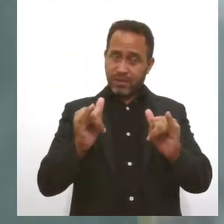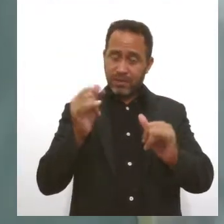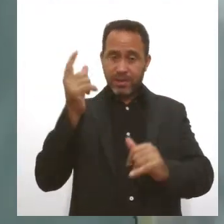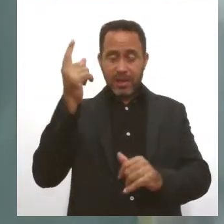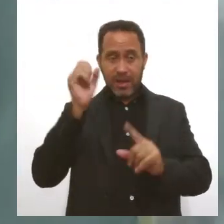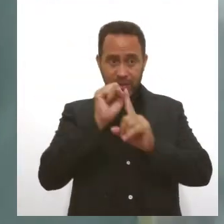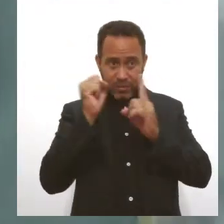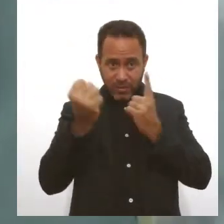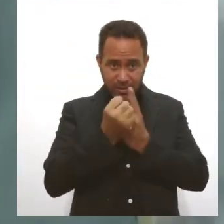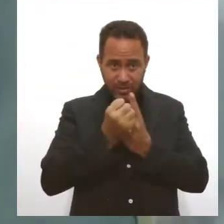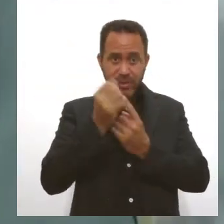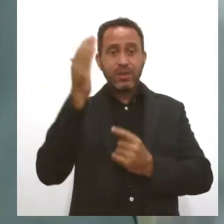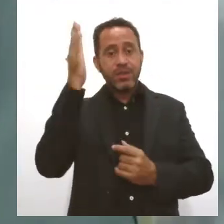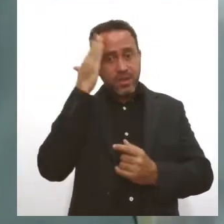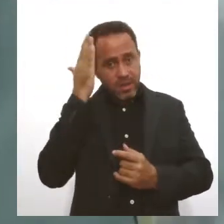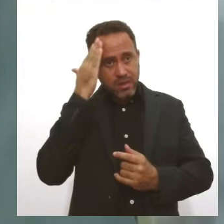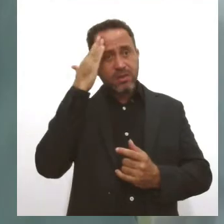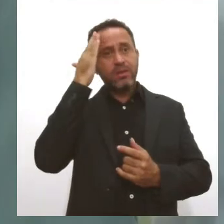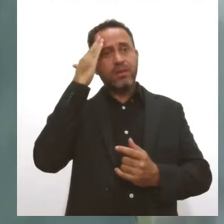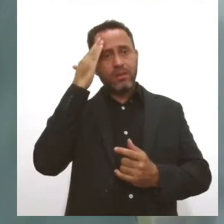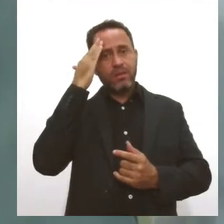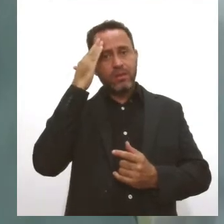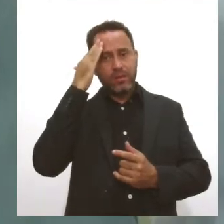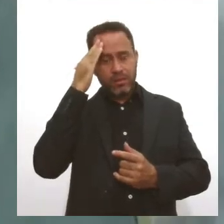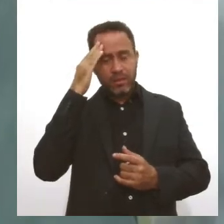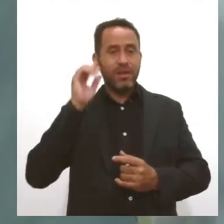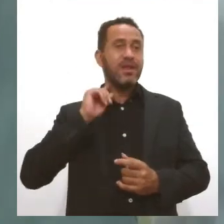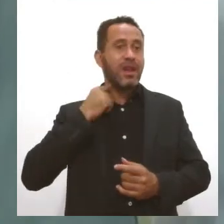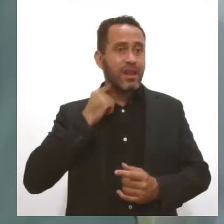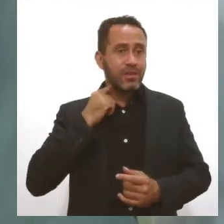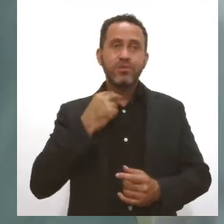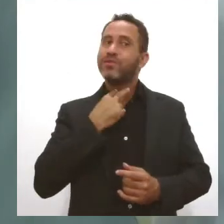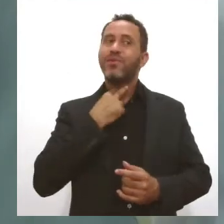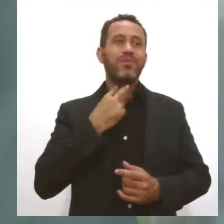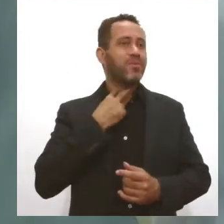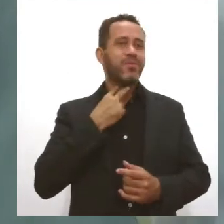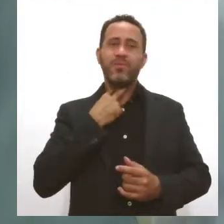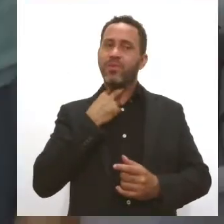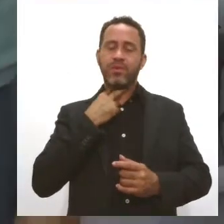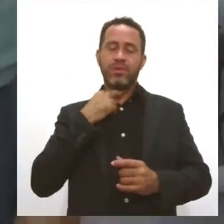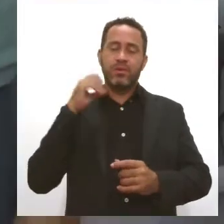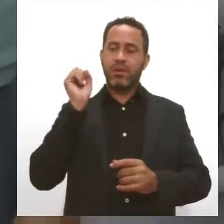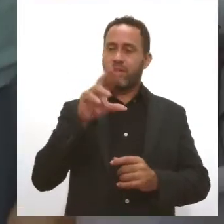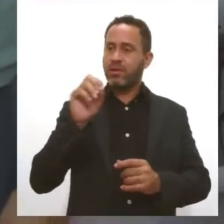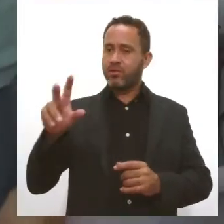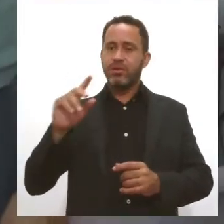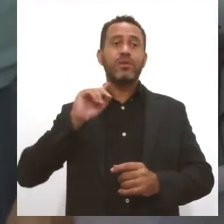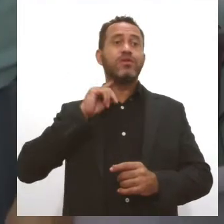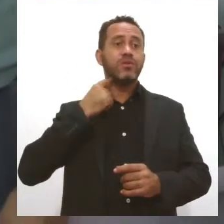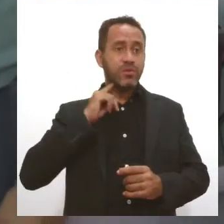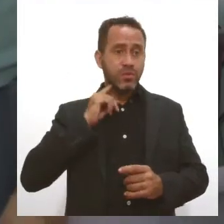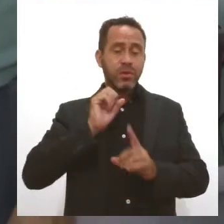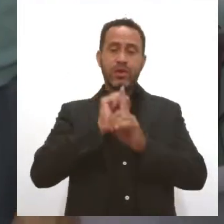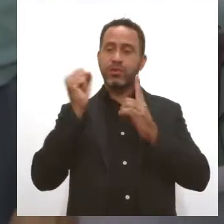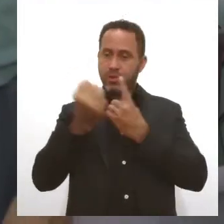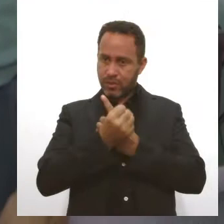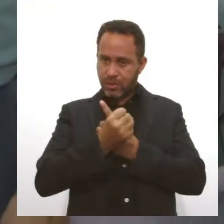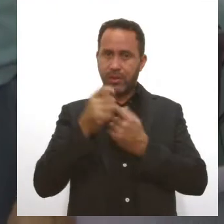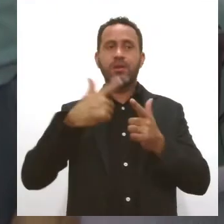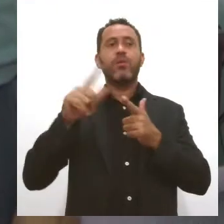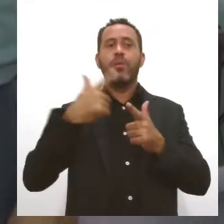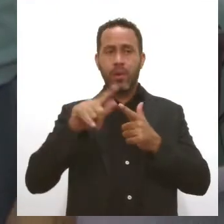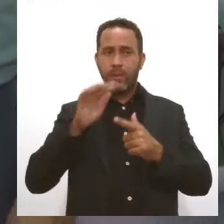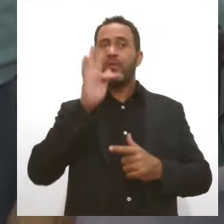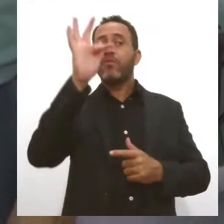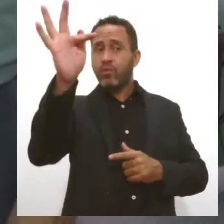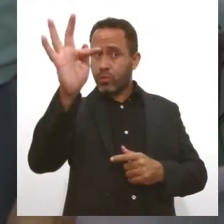sociedade toda, quando há o lixo no mar, quando seus mares e rios estão poluídos, a sociedade está doente. E